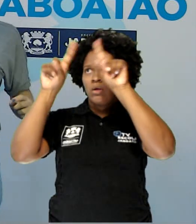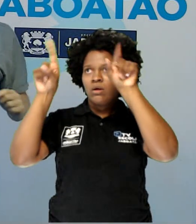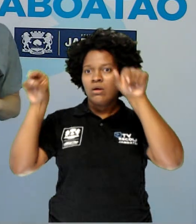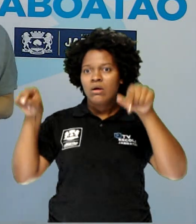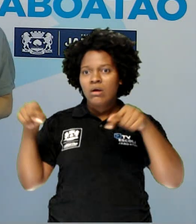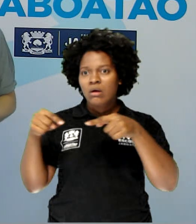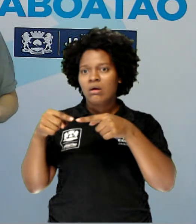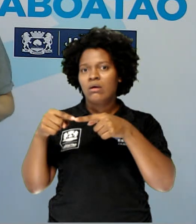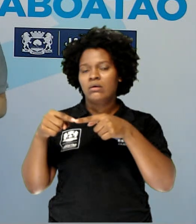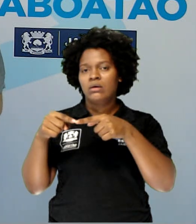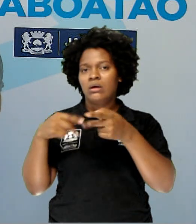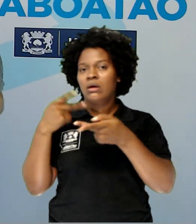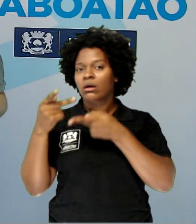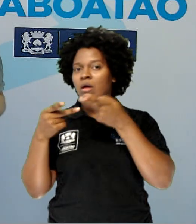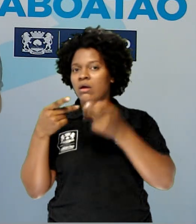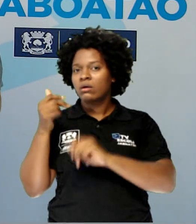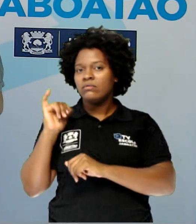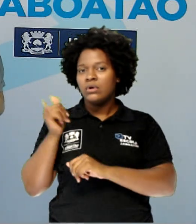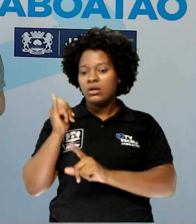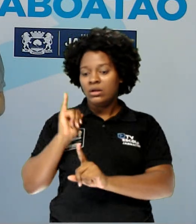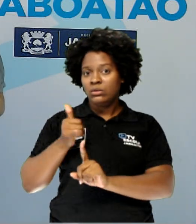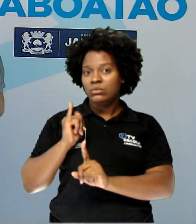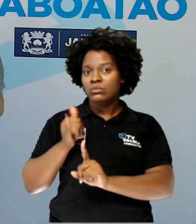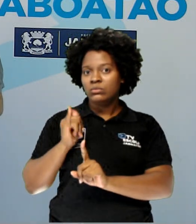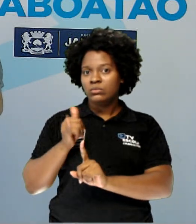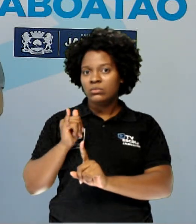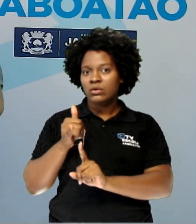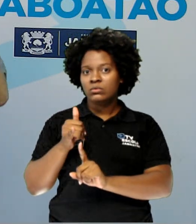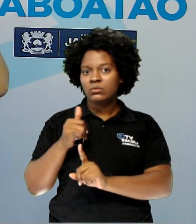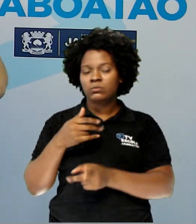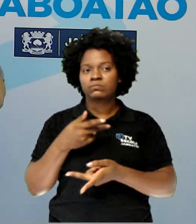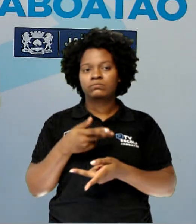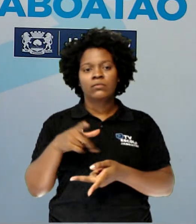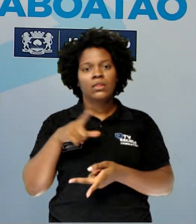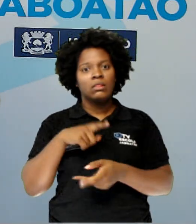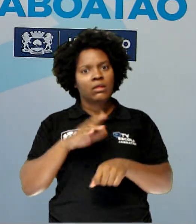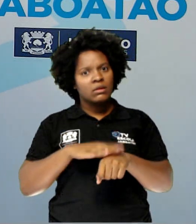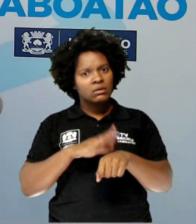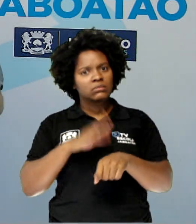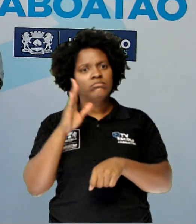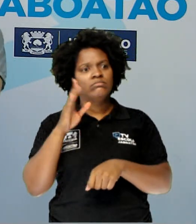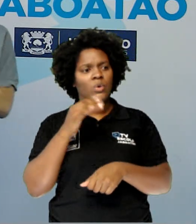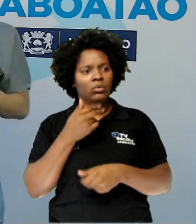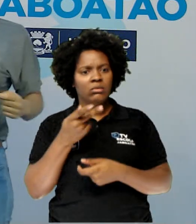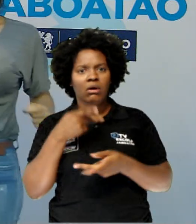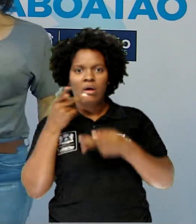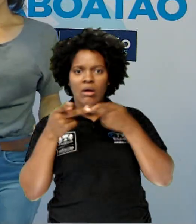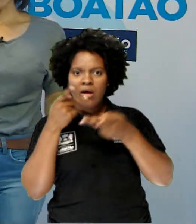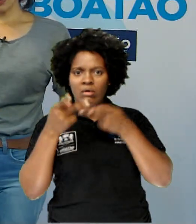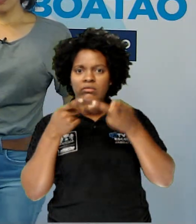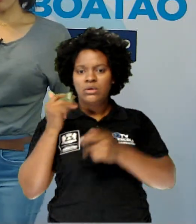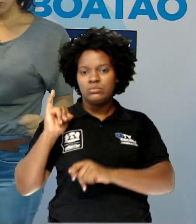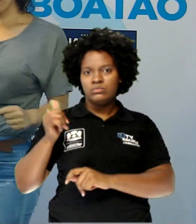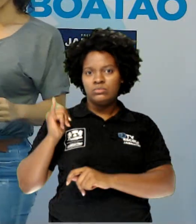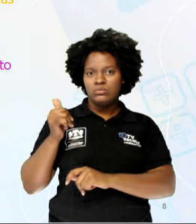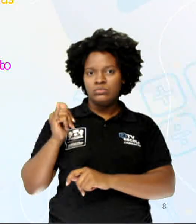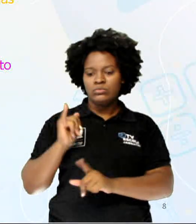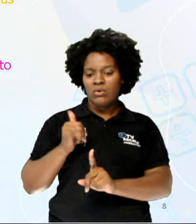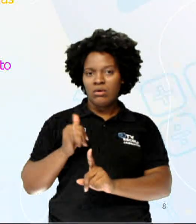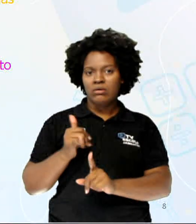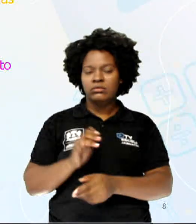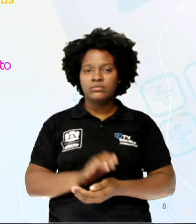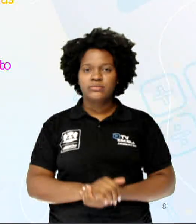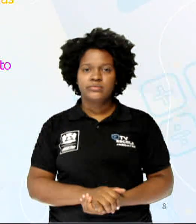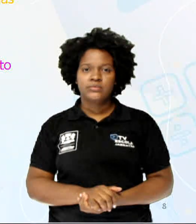muito presente na história de Persepolis, que a gente viu agora há pouco, e que a gente vai retomar agora. Vamos ver aqui